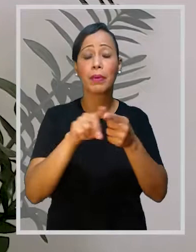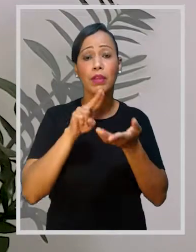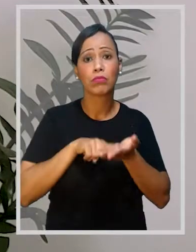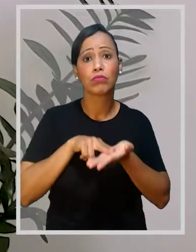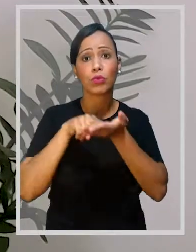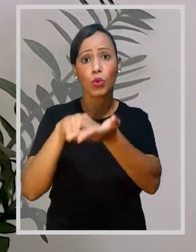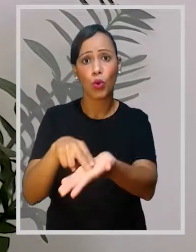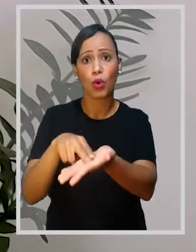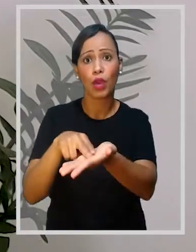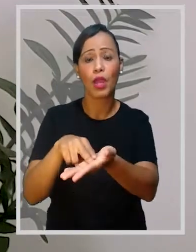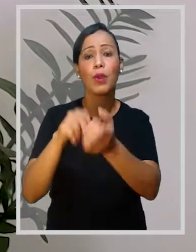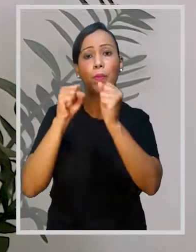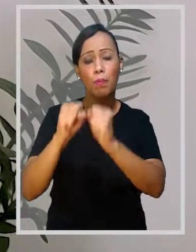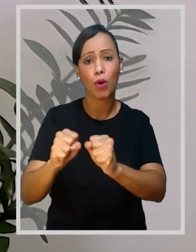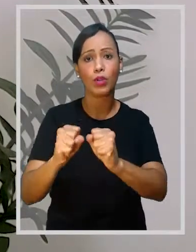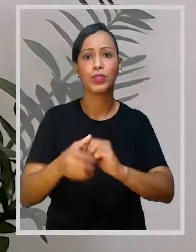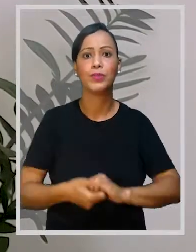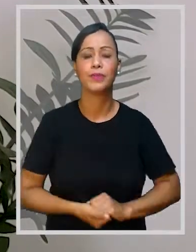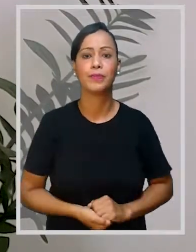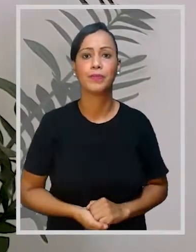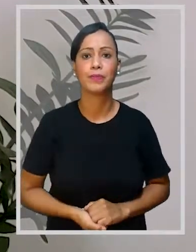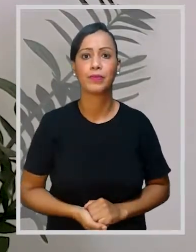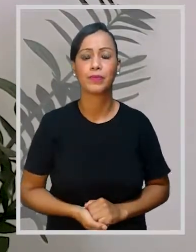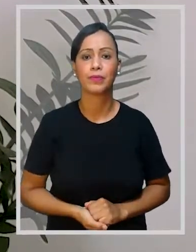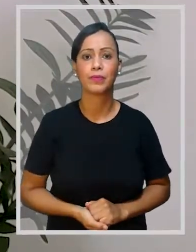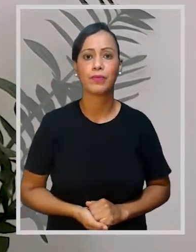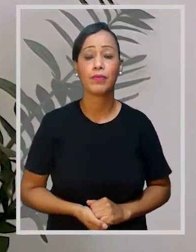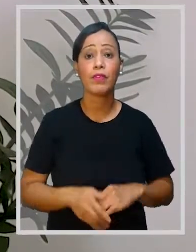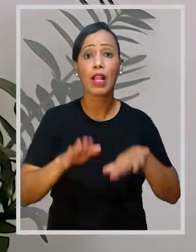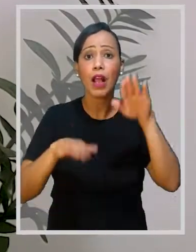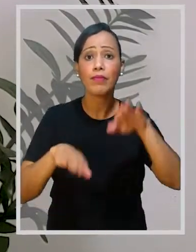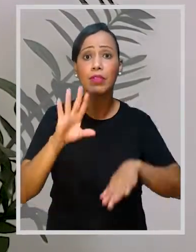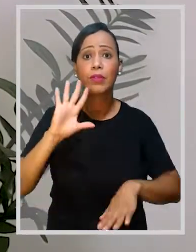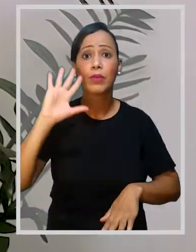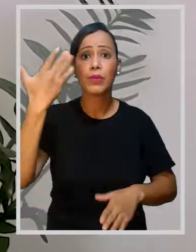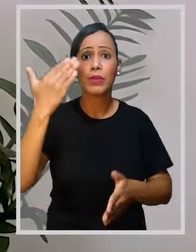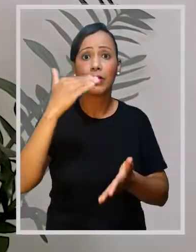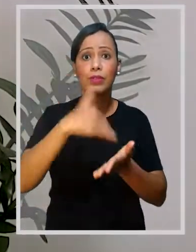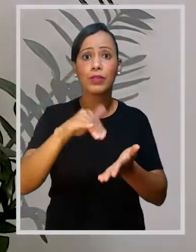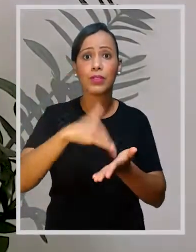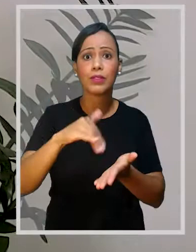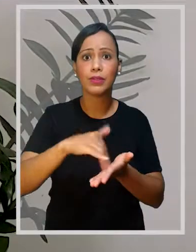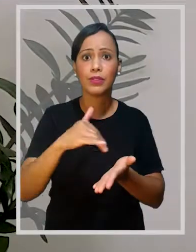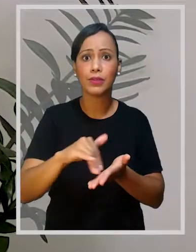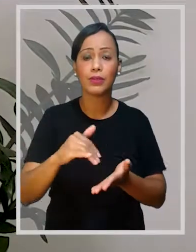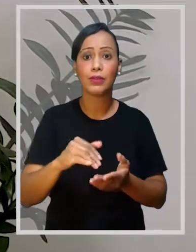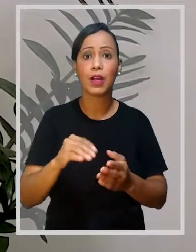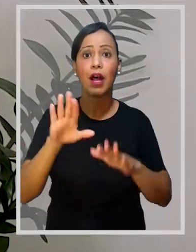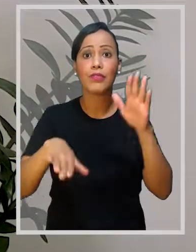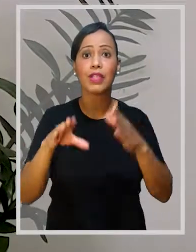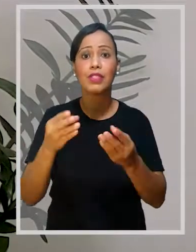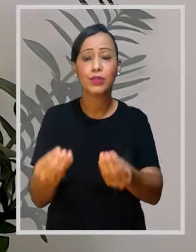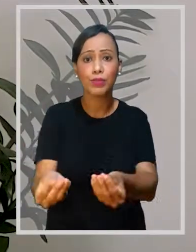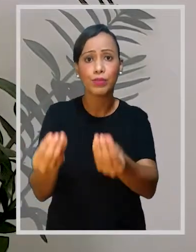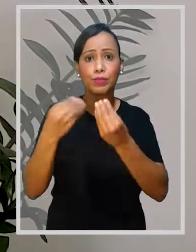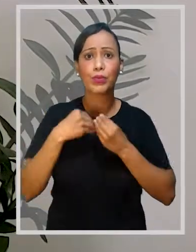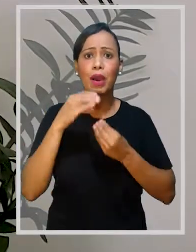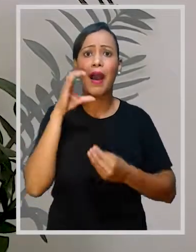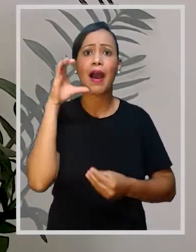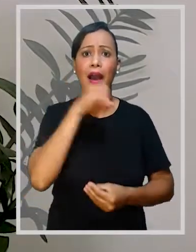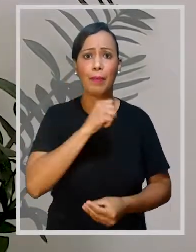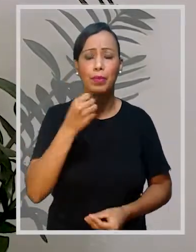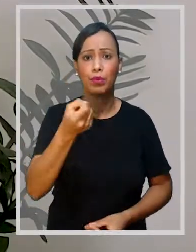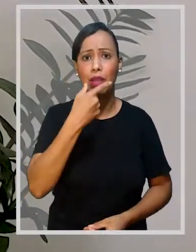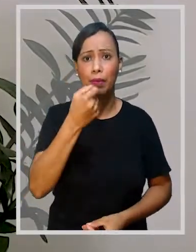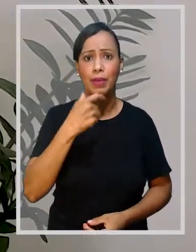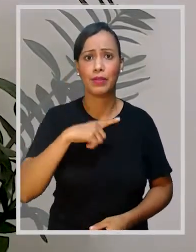Secretaria de Saúde ou enviada pelo correio com aviso de recebimento. Em muitos casos, a solicitação é